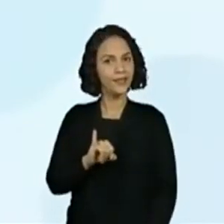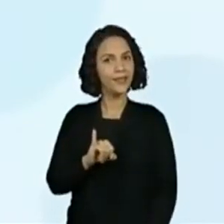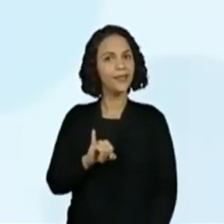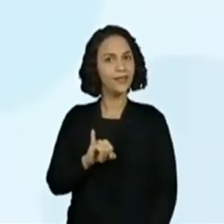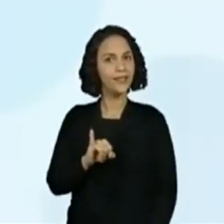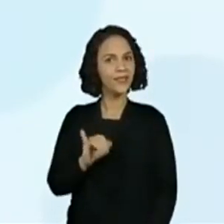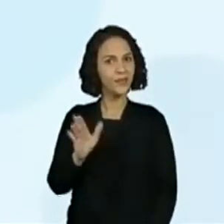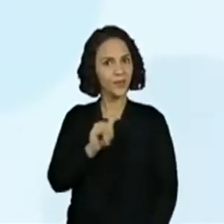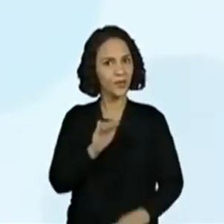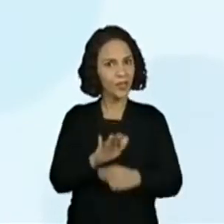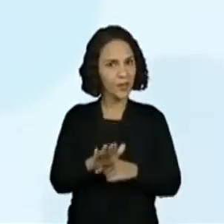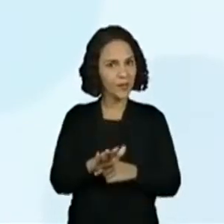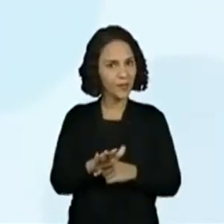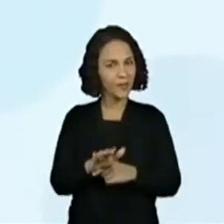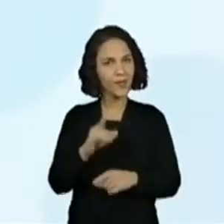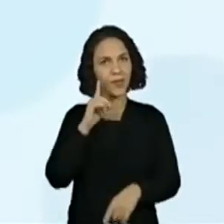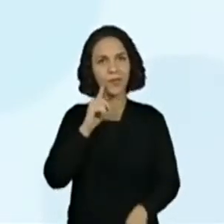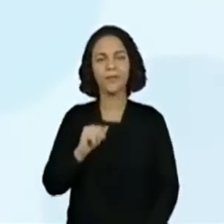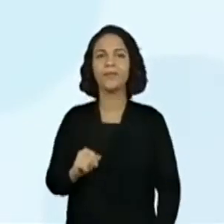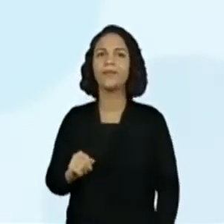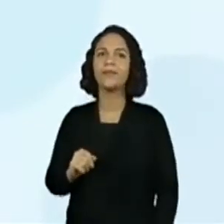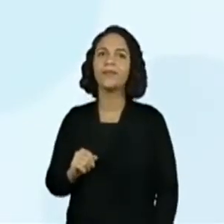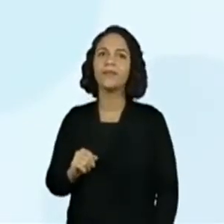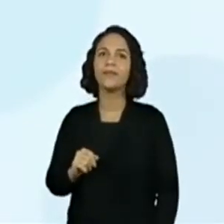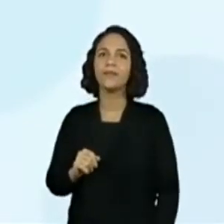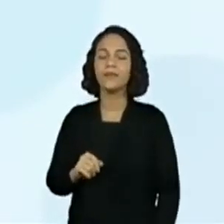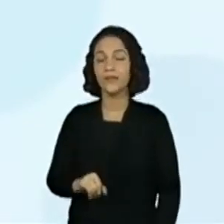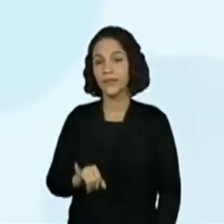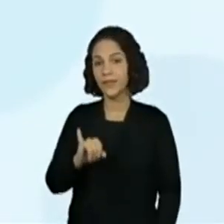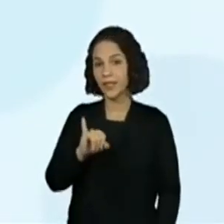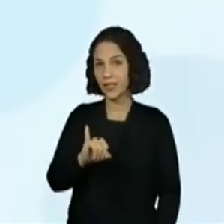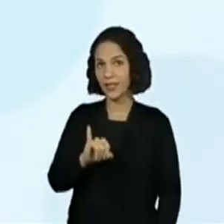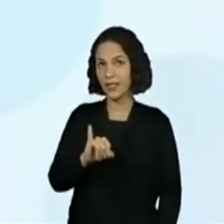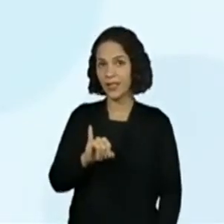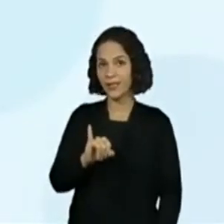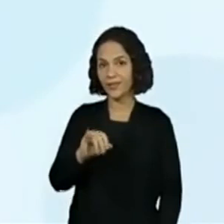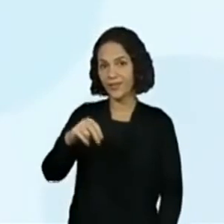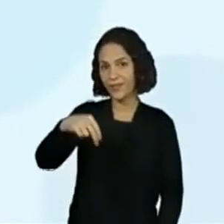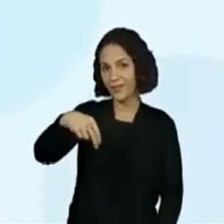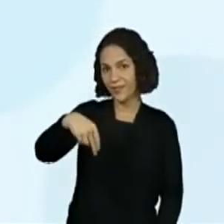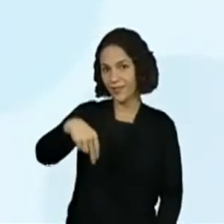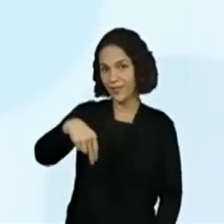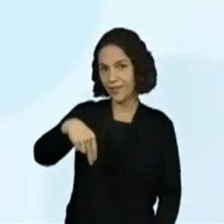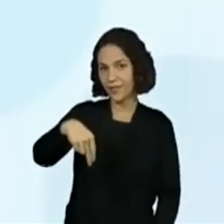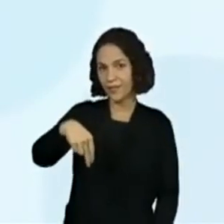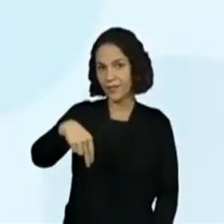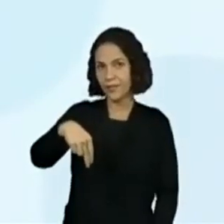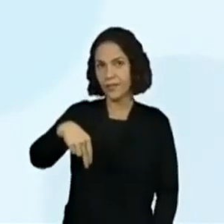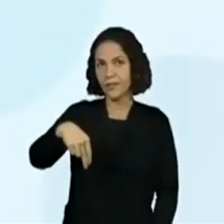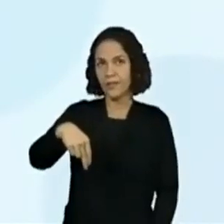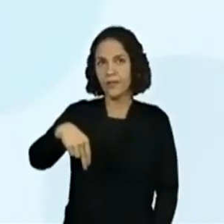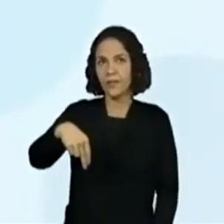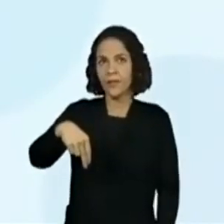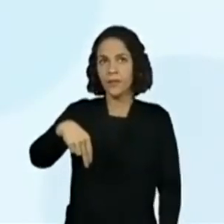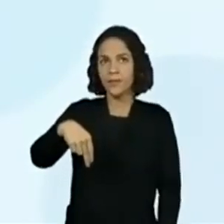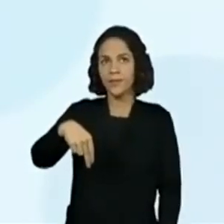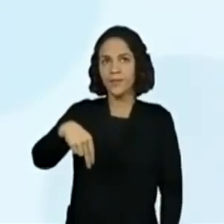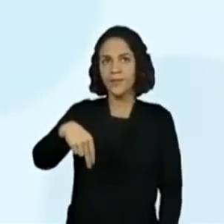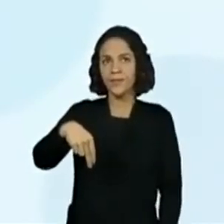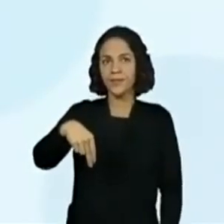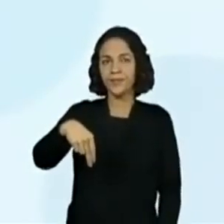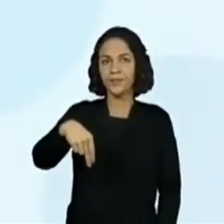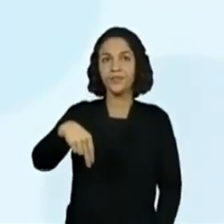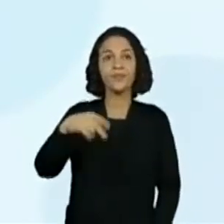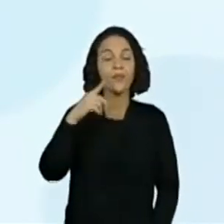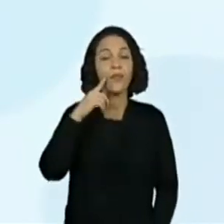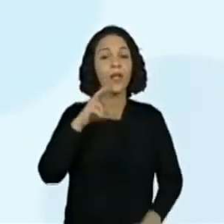Vamos ajudar eles? Vamos. Eu vou precisar da letra I e do N. Aquele som que eu falei, Quintal. É